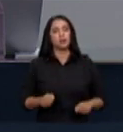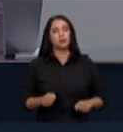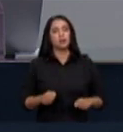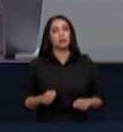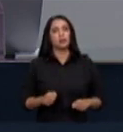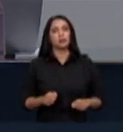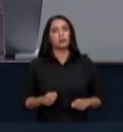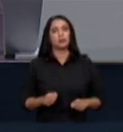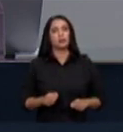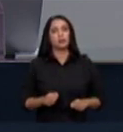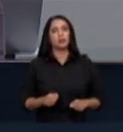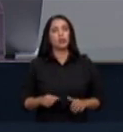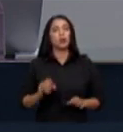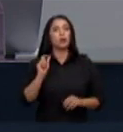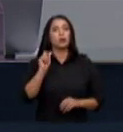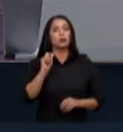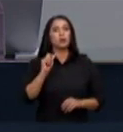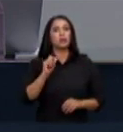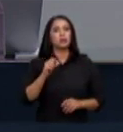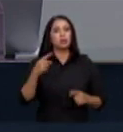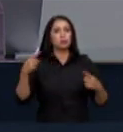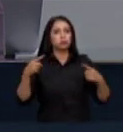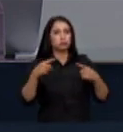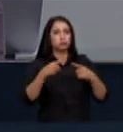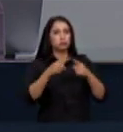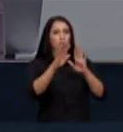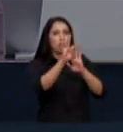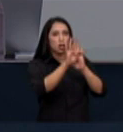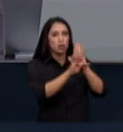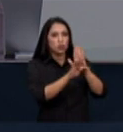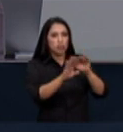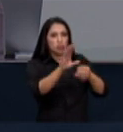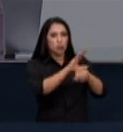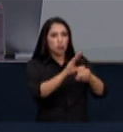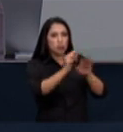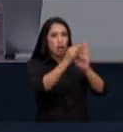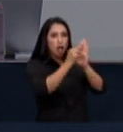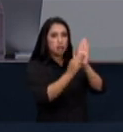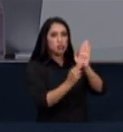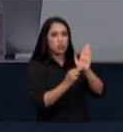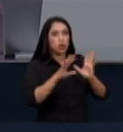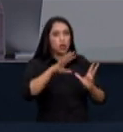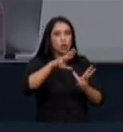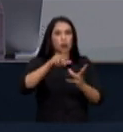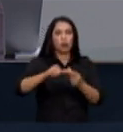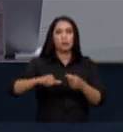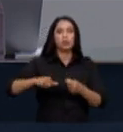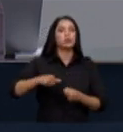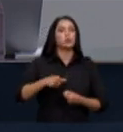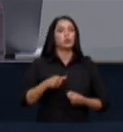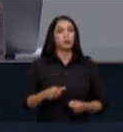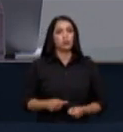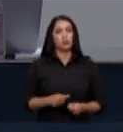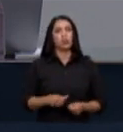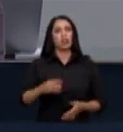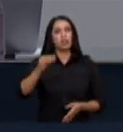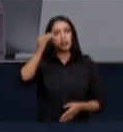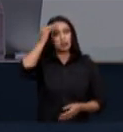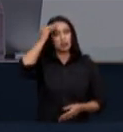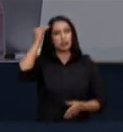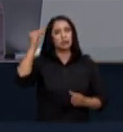aqui se interpreta a constituição se interpretam as normas internacionais se interpreta a